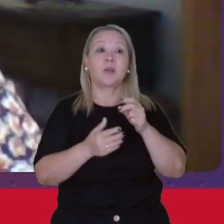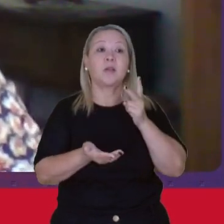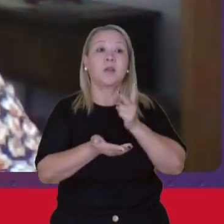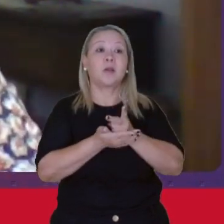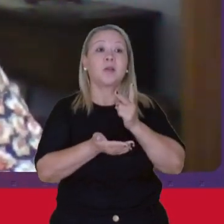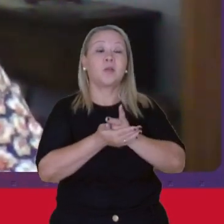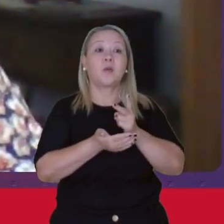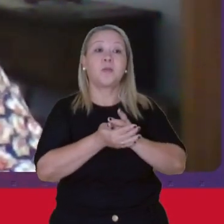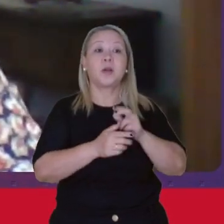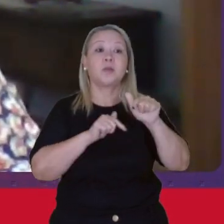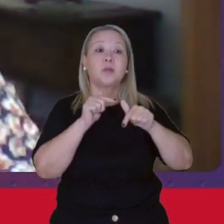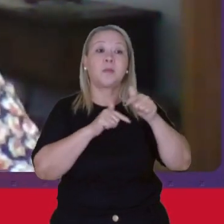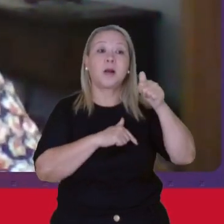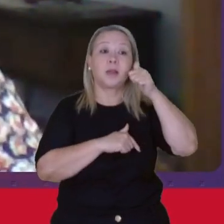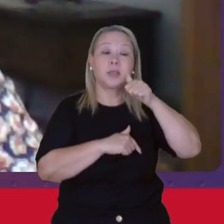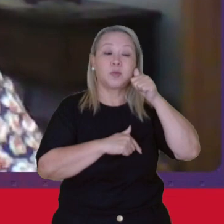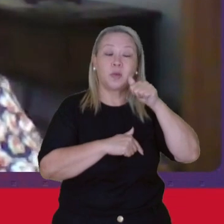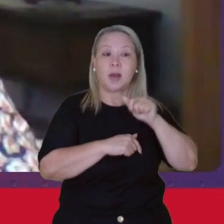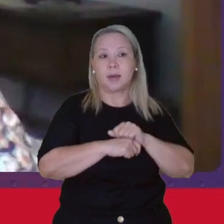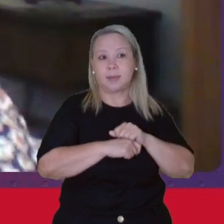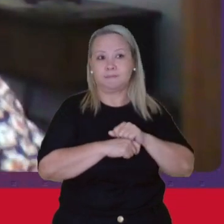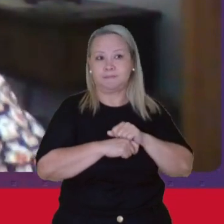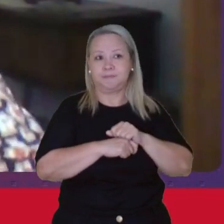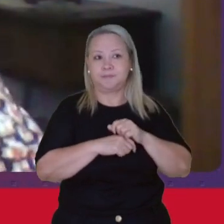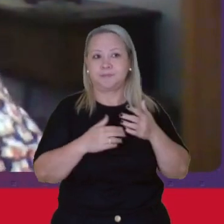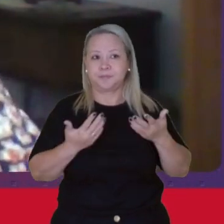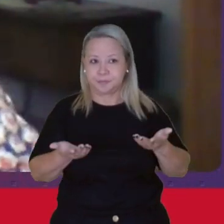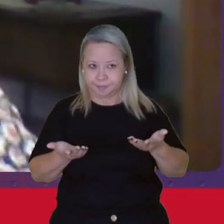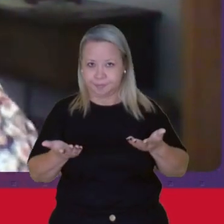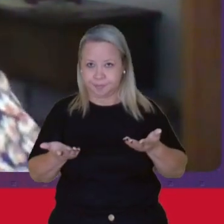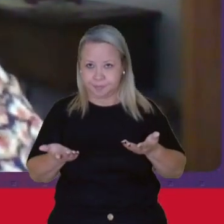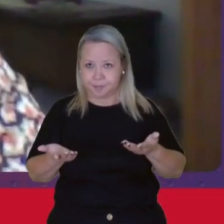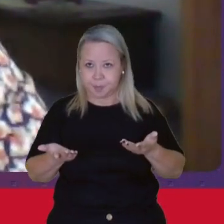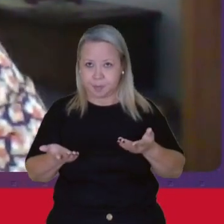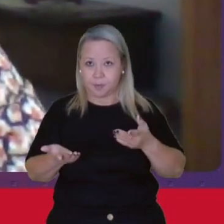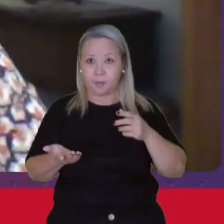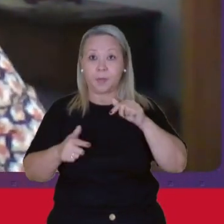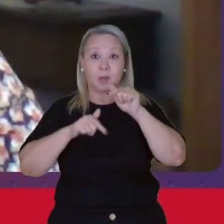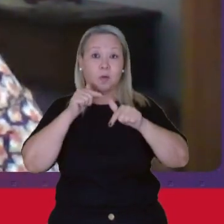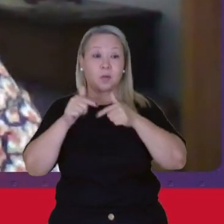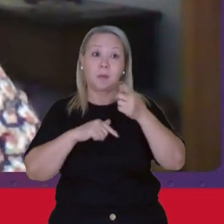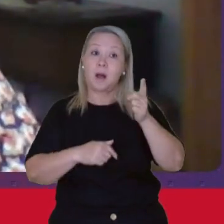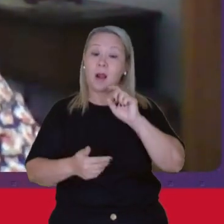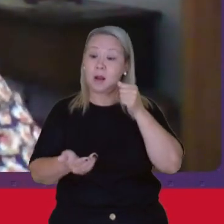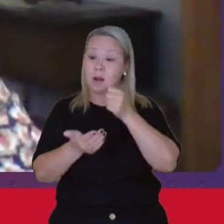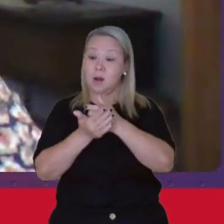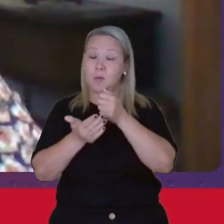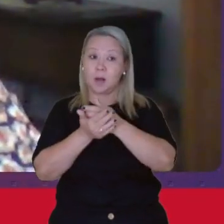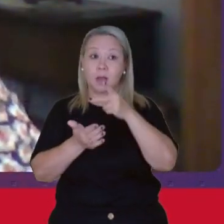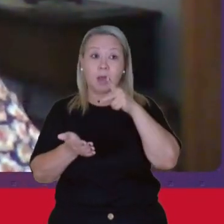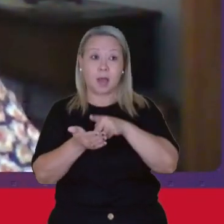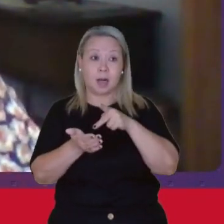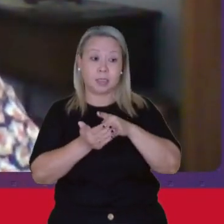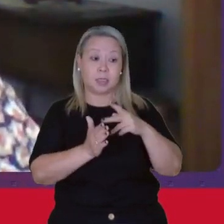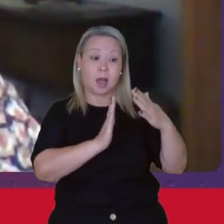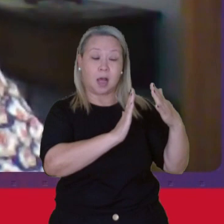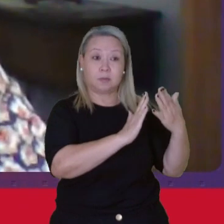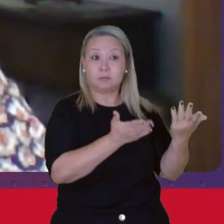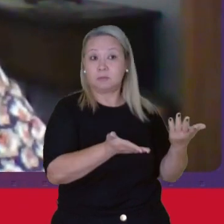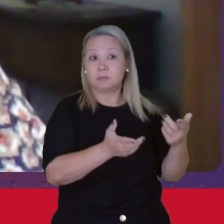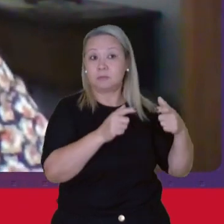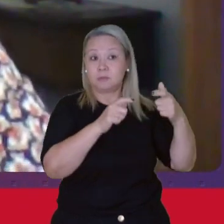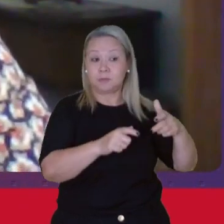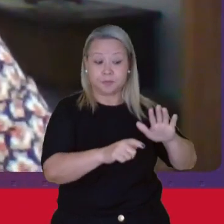das mulheres Nessas condições E o trabalho não pago Que é realizado no âmbito das